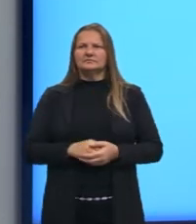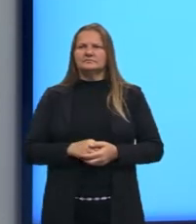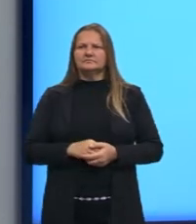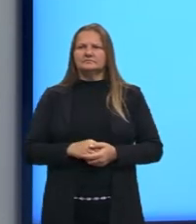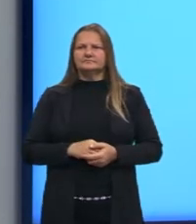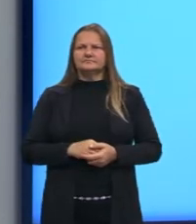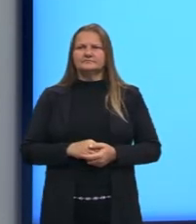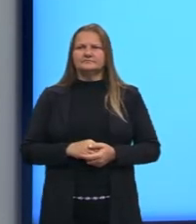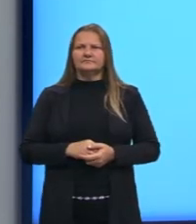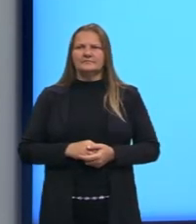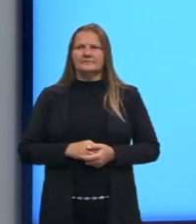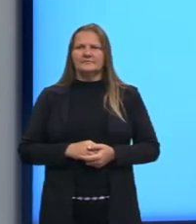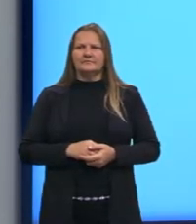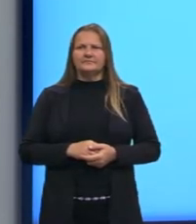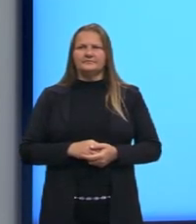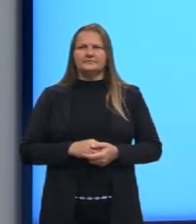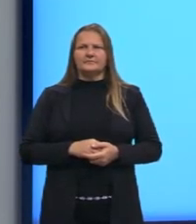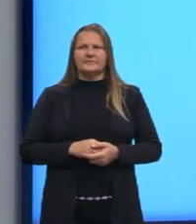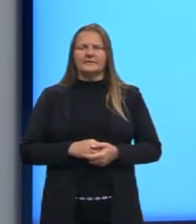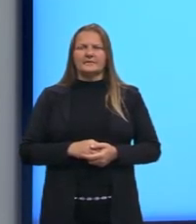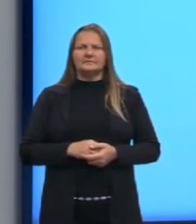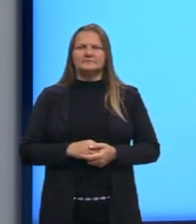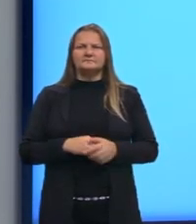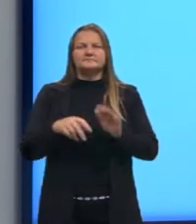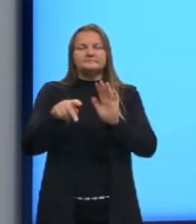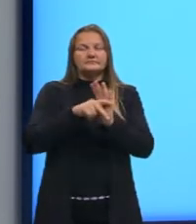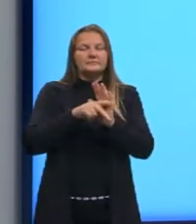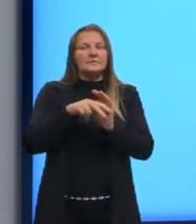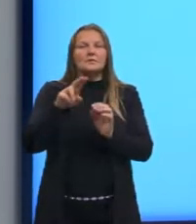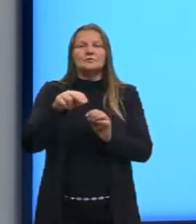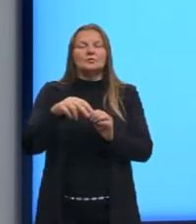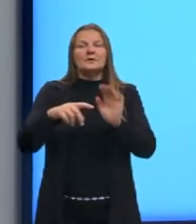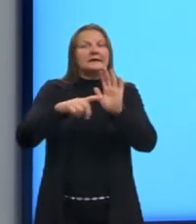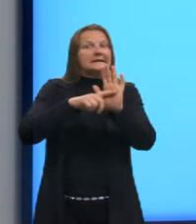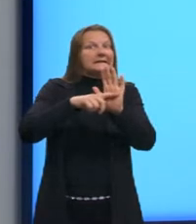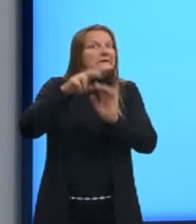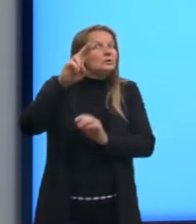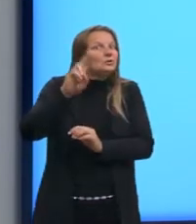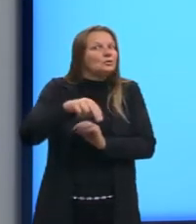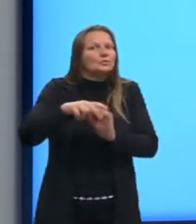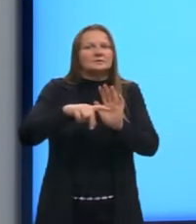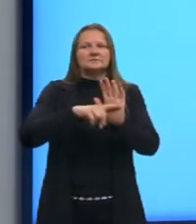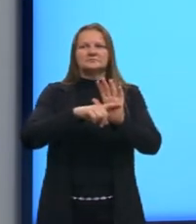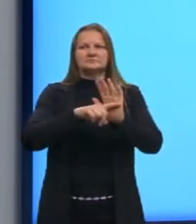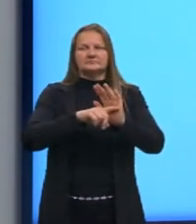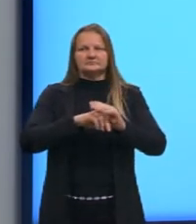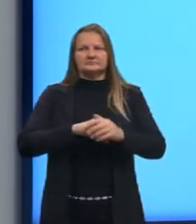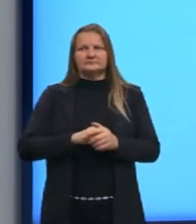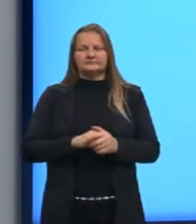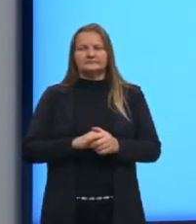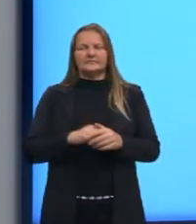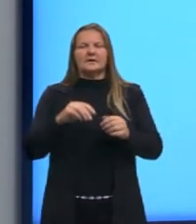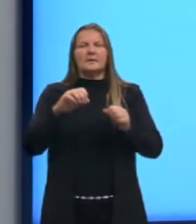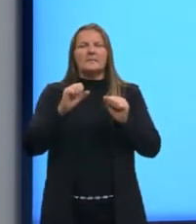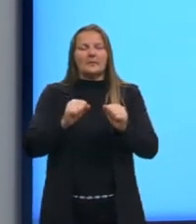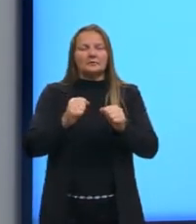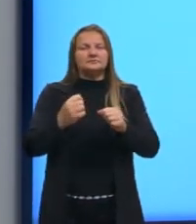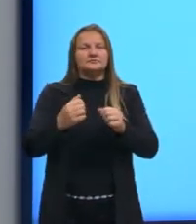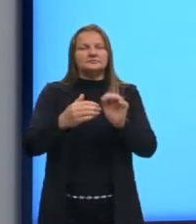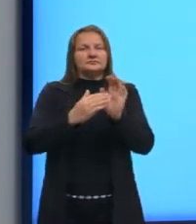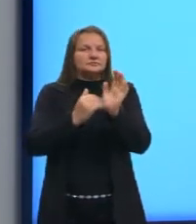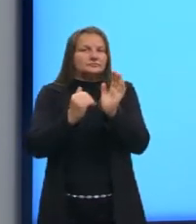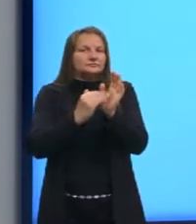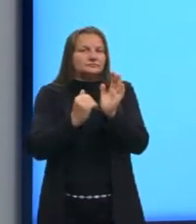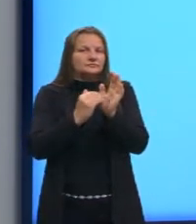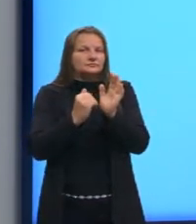absoluto, para representar esse valor, assim ele nunca vai ser negativo. E aí, nós subtraímos, então, né,